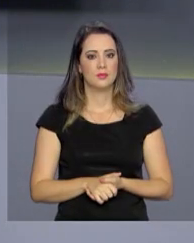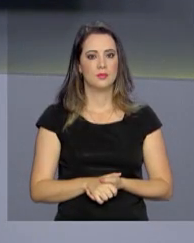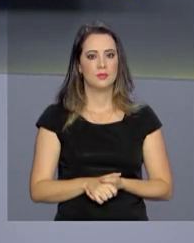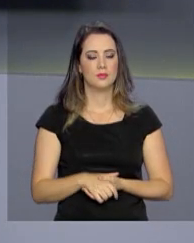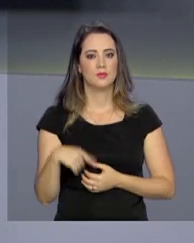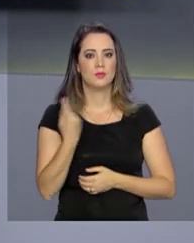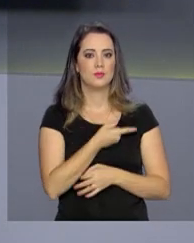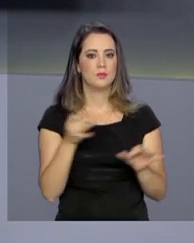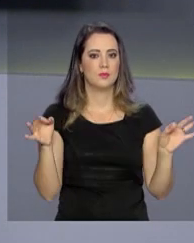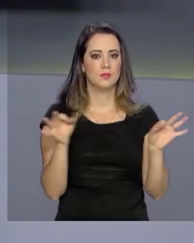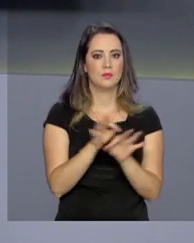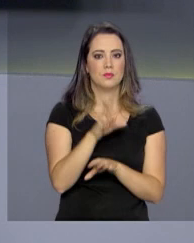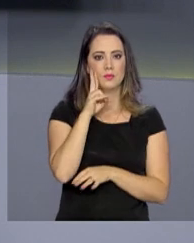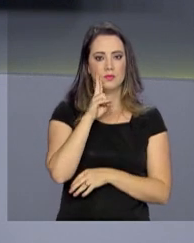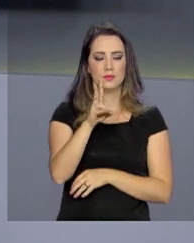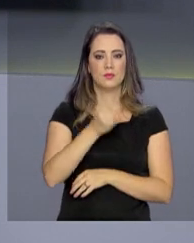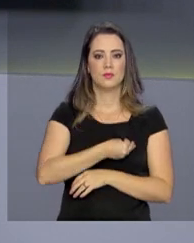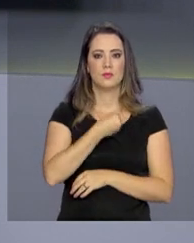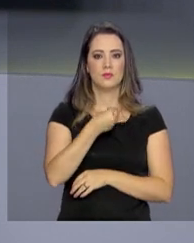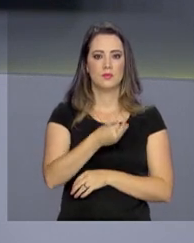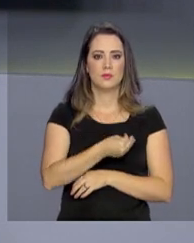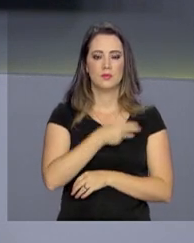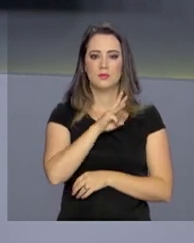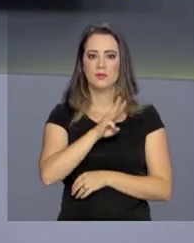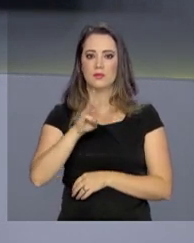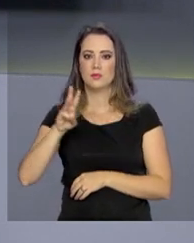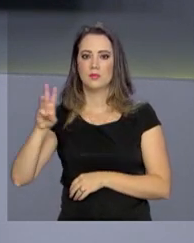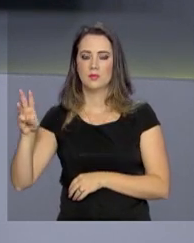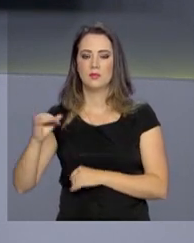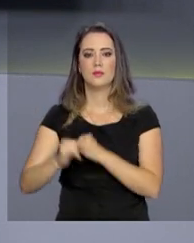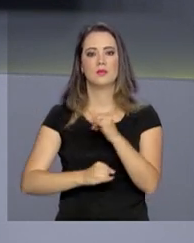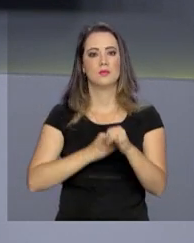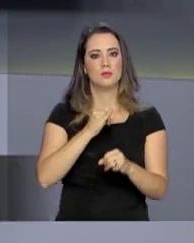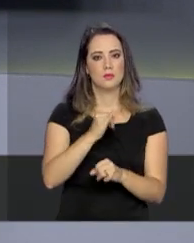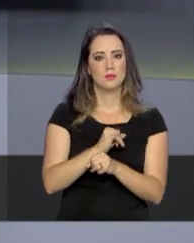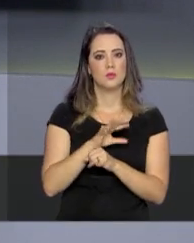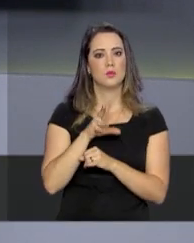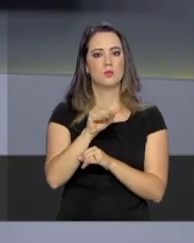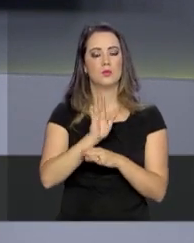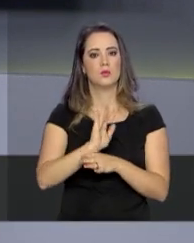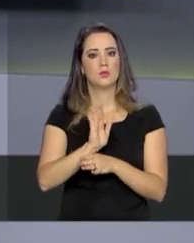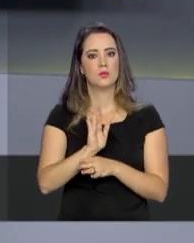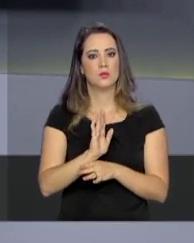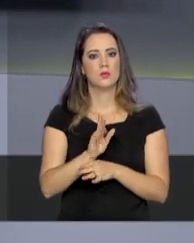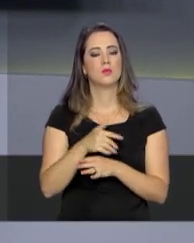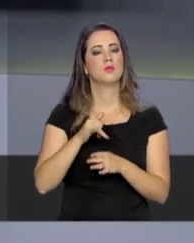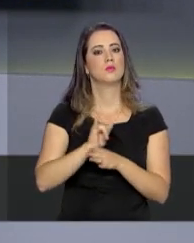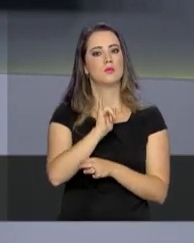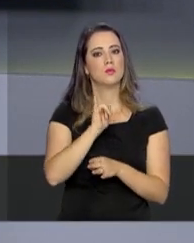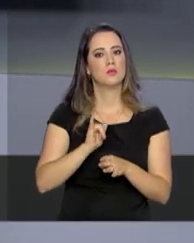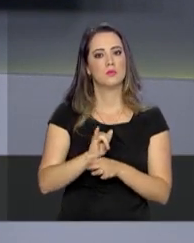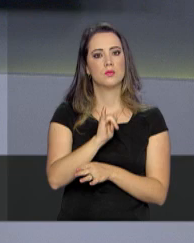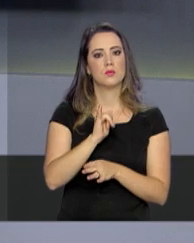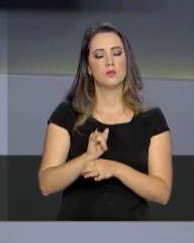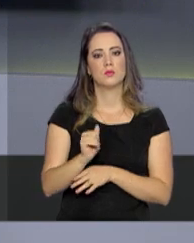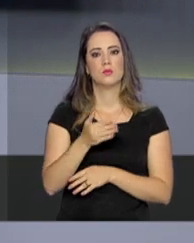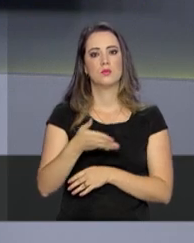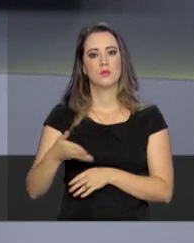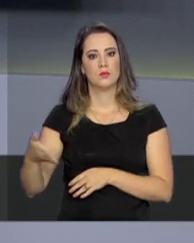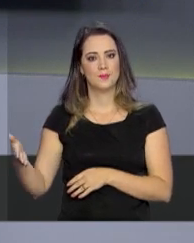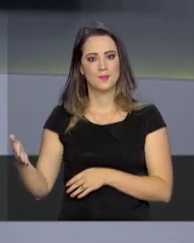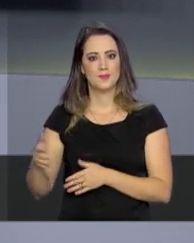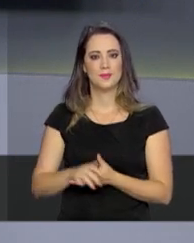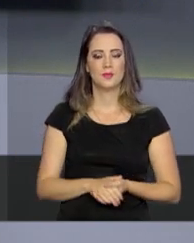Nós ficamos por aqui. Você acompanha a programação ao vivo pelo site da NBR e todas as reportagens estão disponíveis em nosso